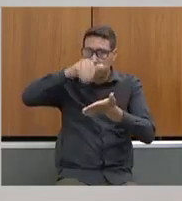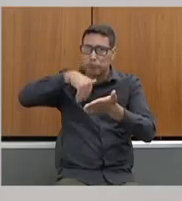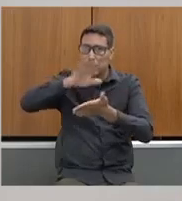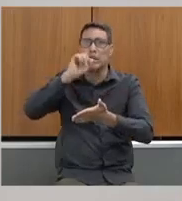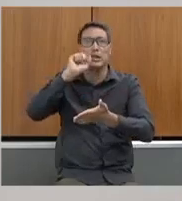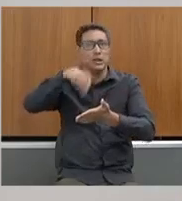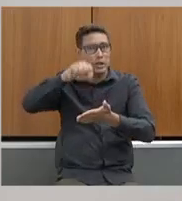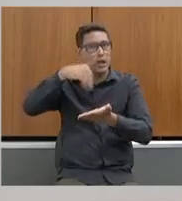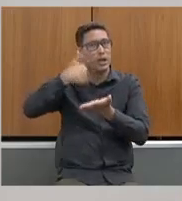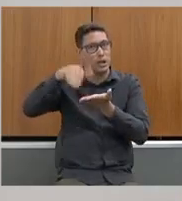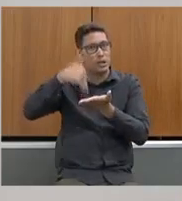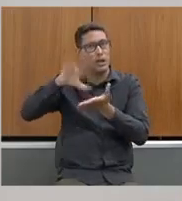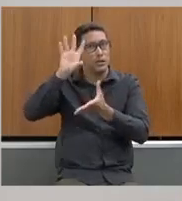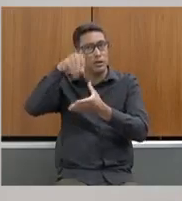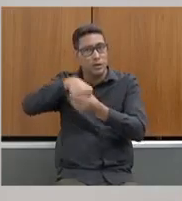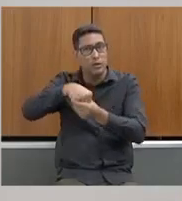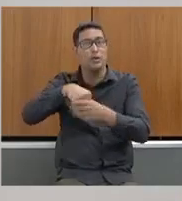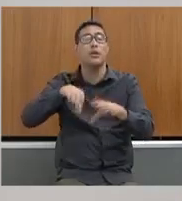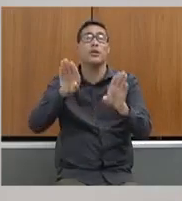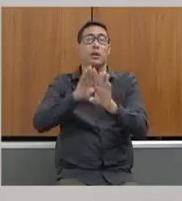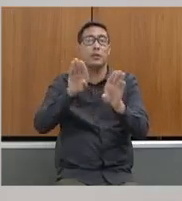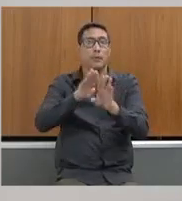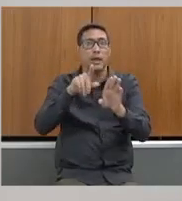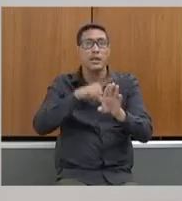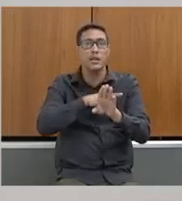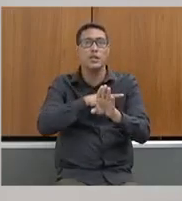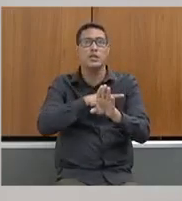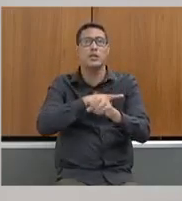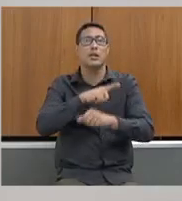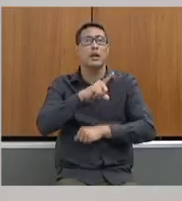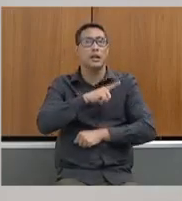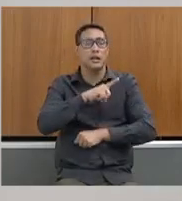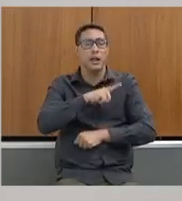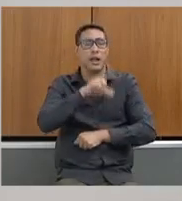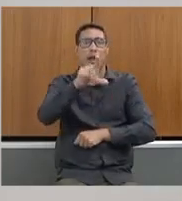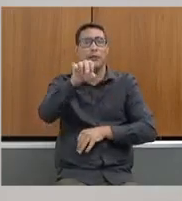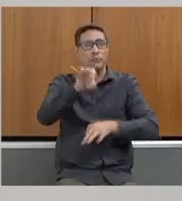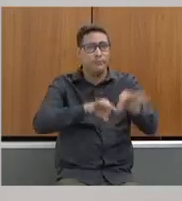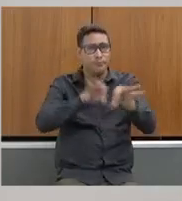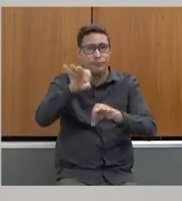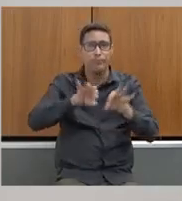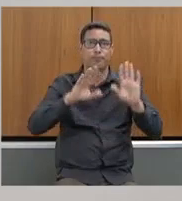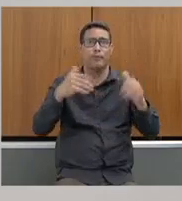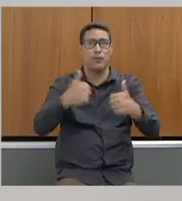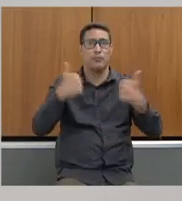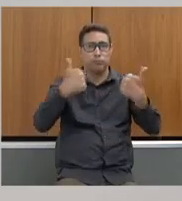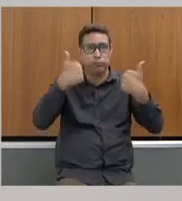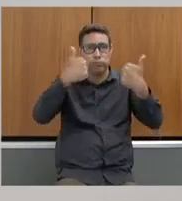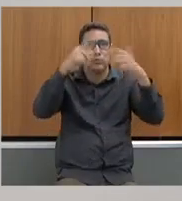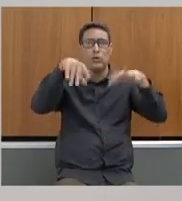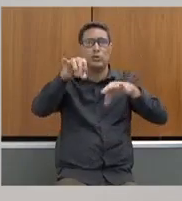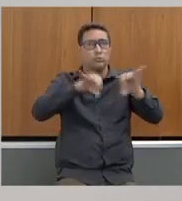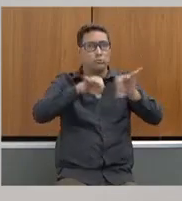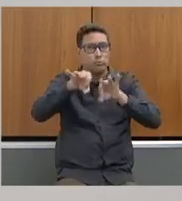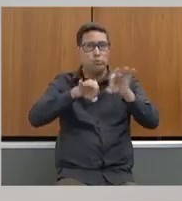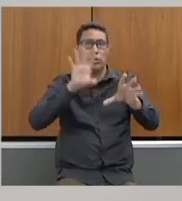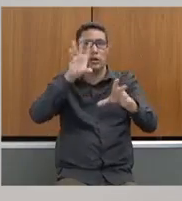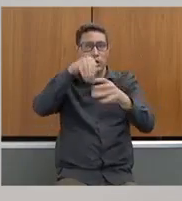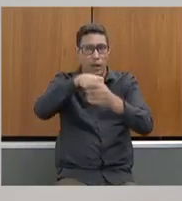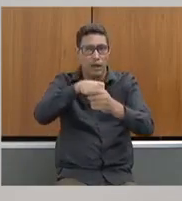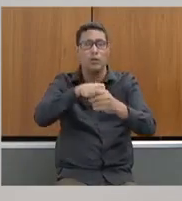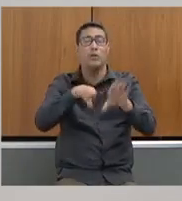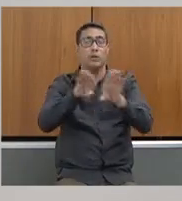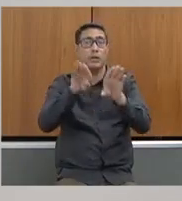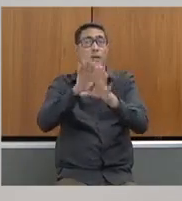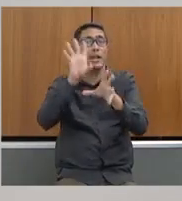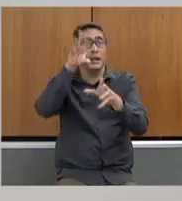na Secretaria de Meio Ambiente, e estamos, deputado, de fato, aprimorando os nossos controles internos no licenciamento